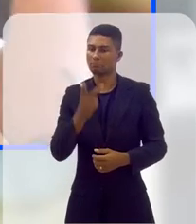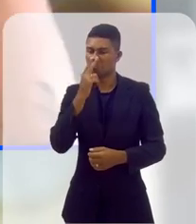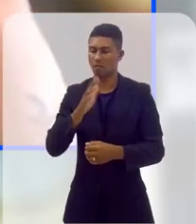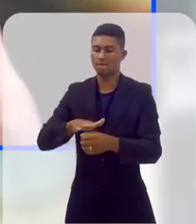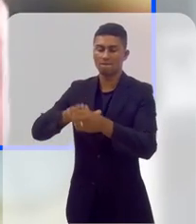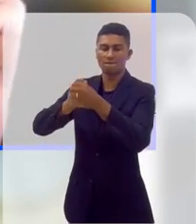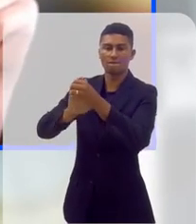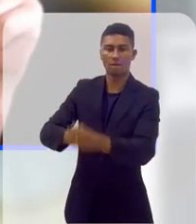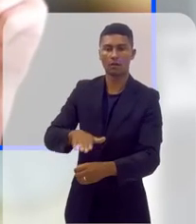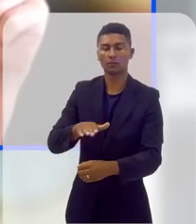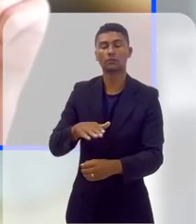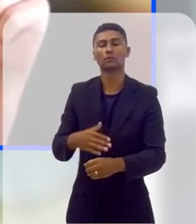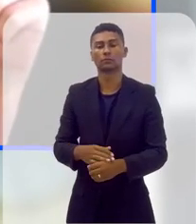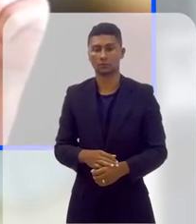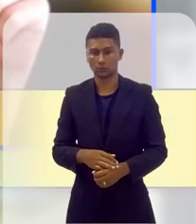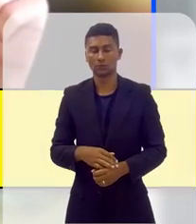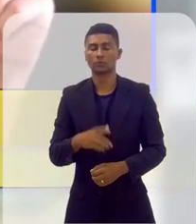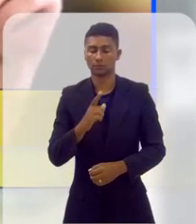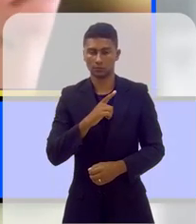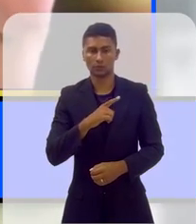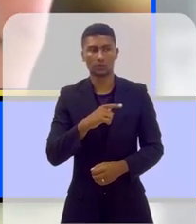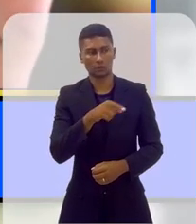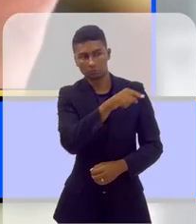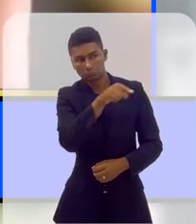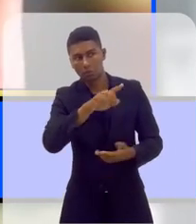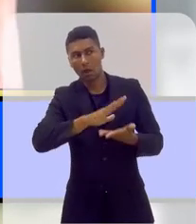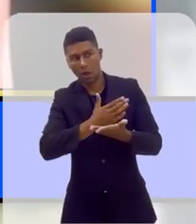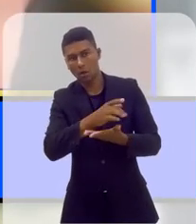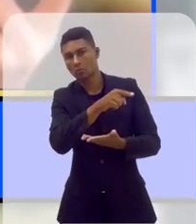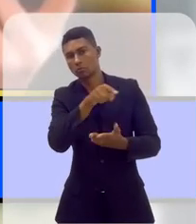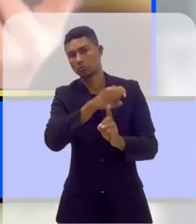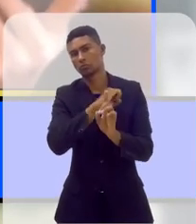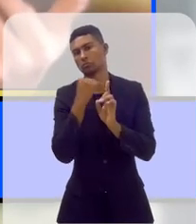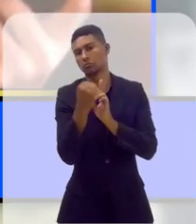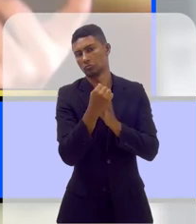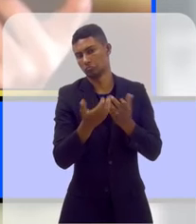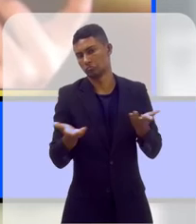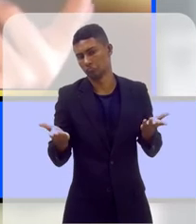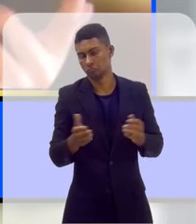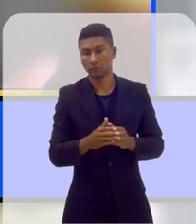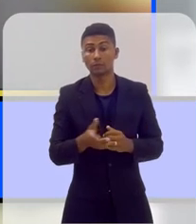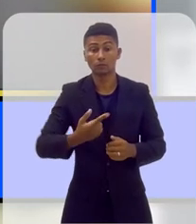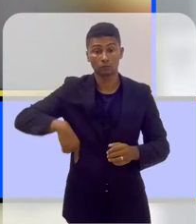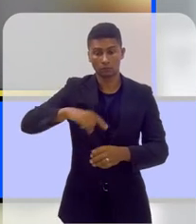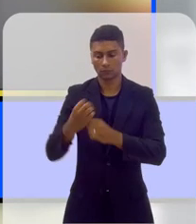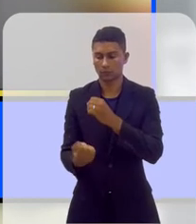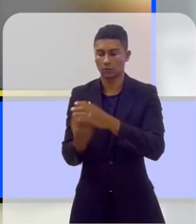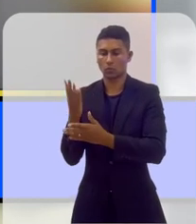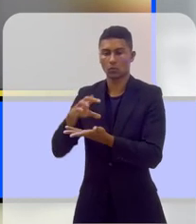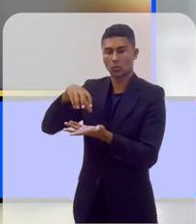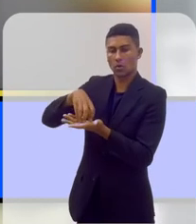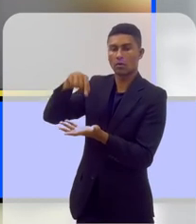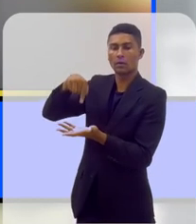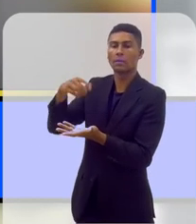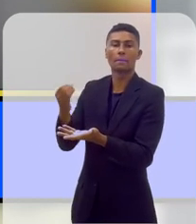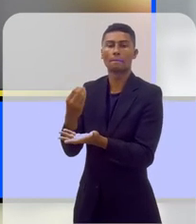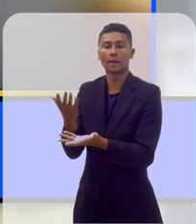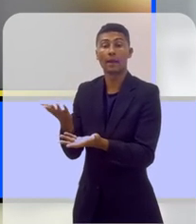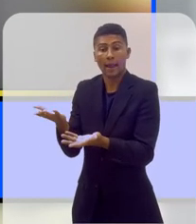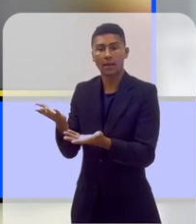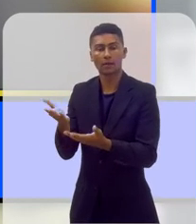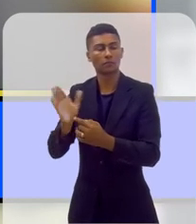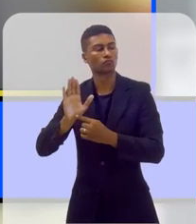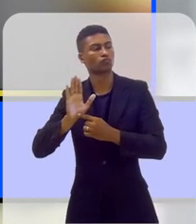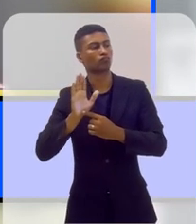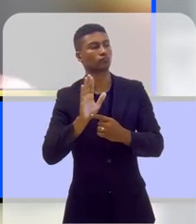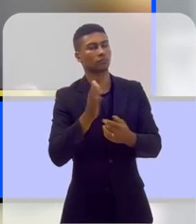para os nossos alunos da faculdade de Direito, que eles precisam olhar com mais sensibilidade a população que eles estão atendendo, mas para